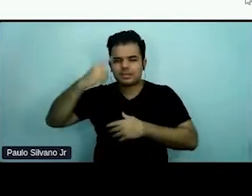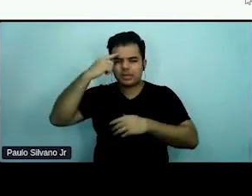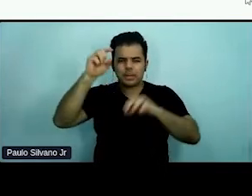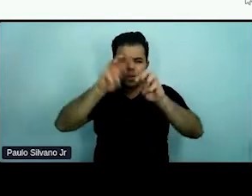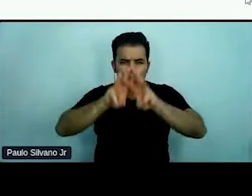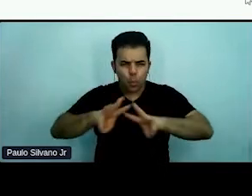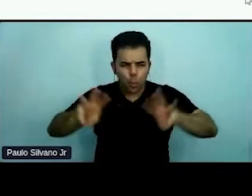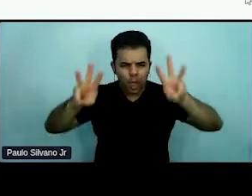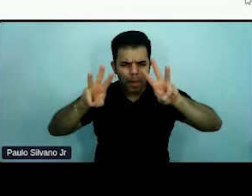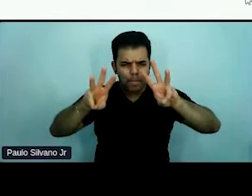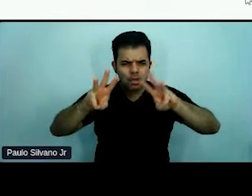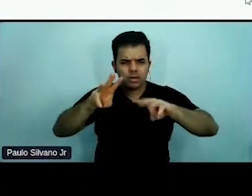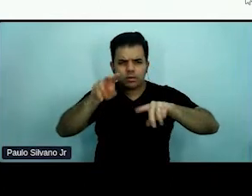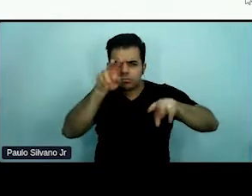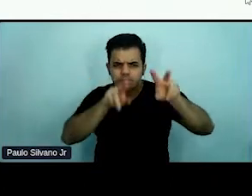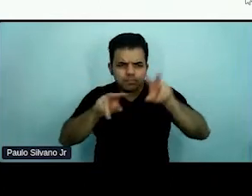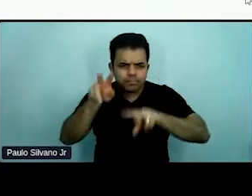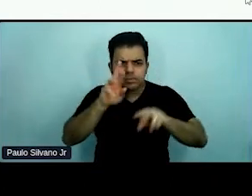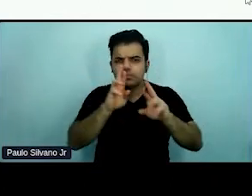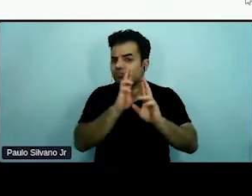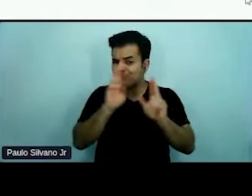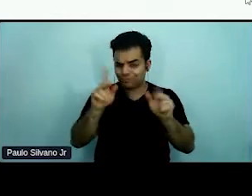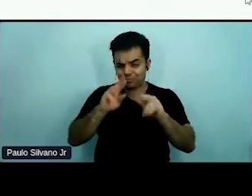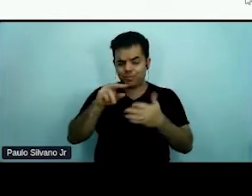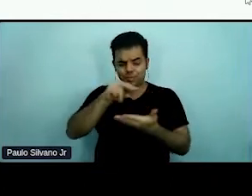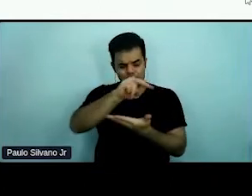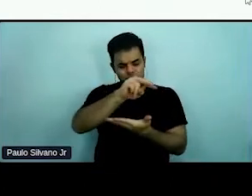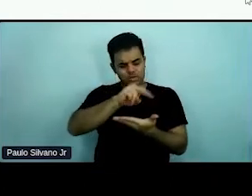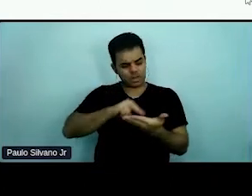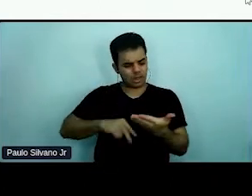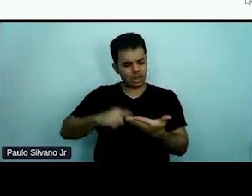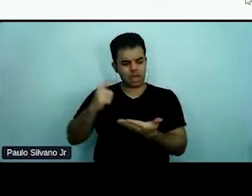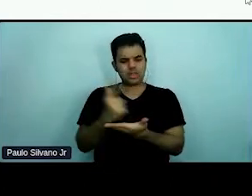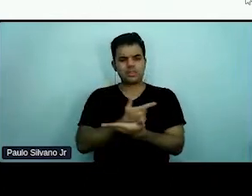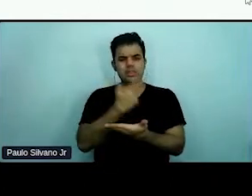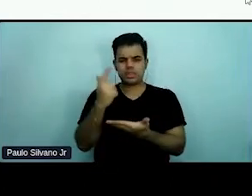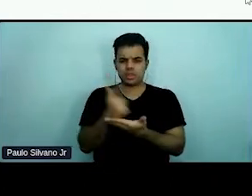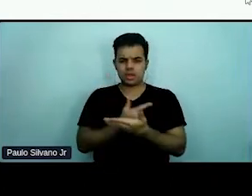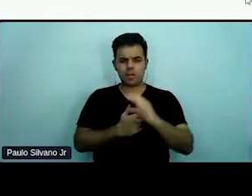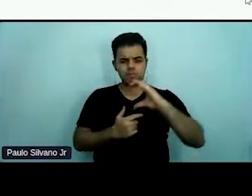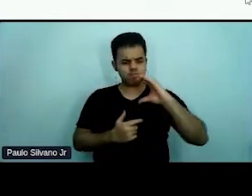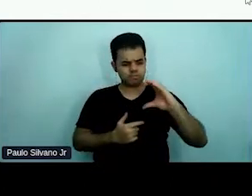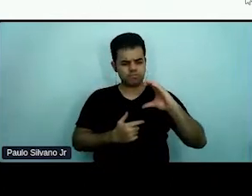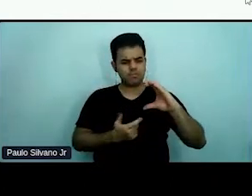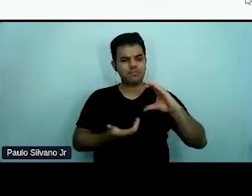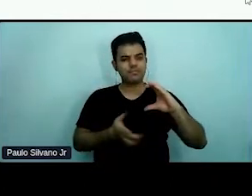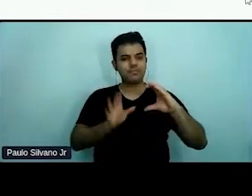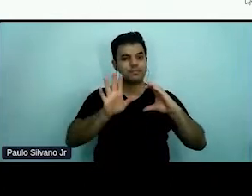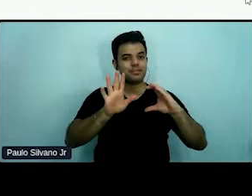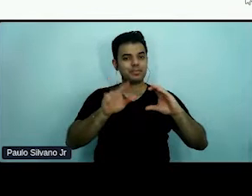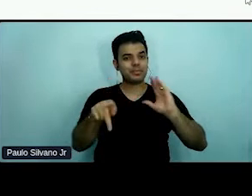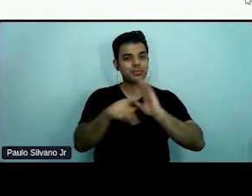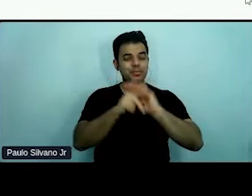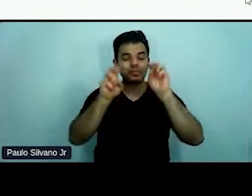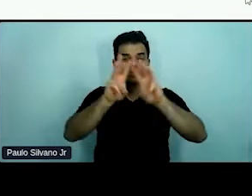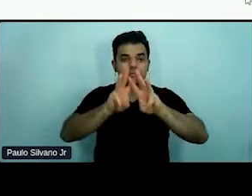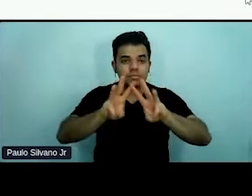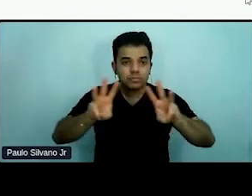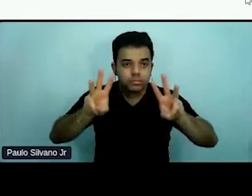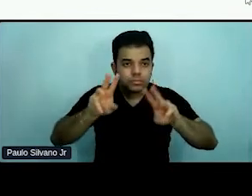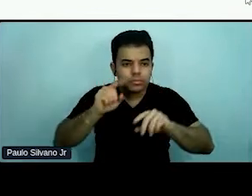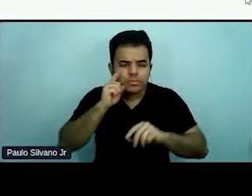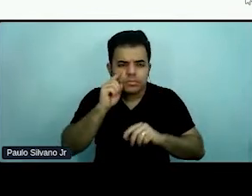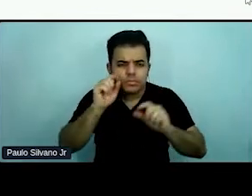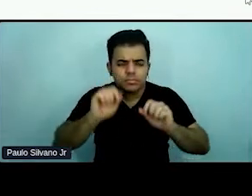diferente da leitura física. Uma coisa é ler um livro de vinte páginas, outra coisa é ler um termo de consentimento